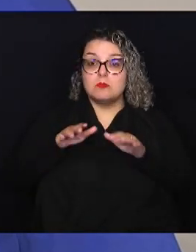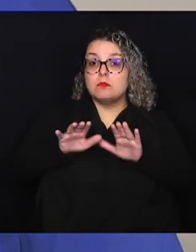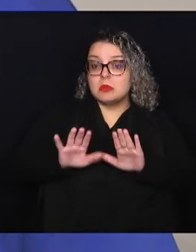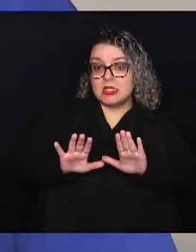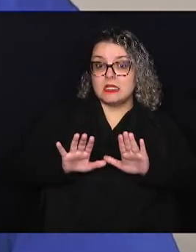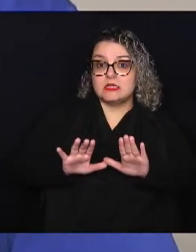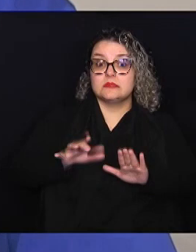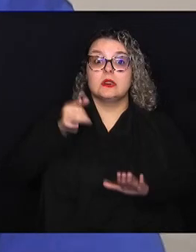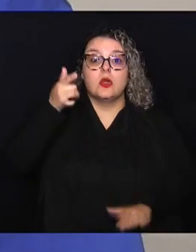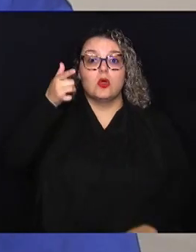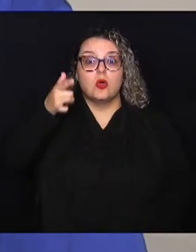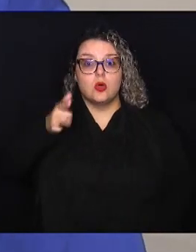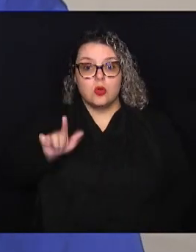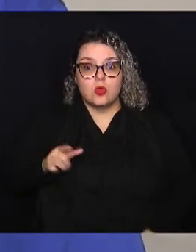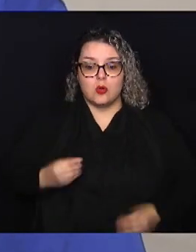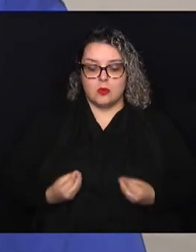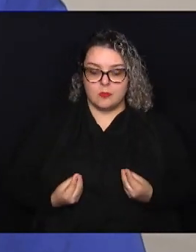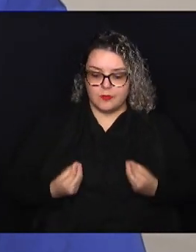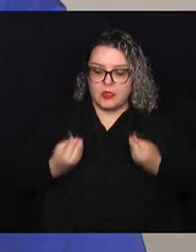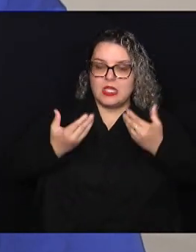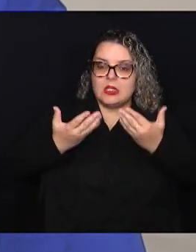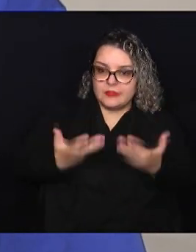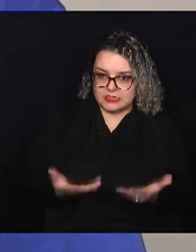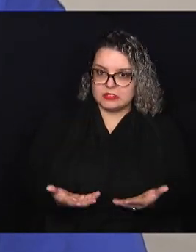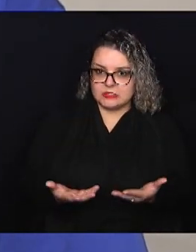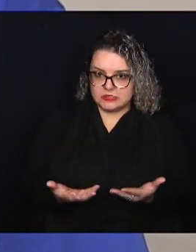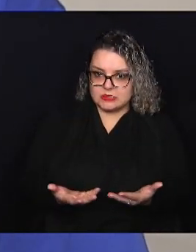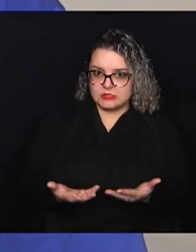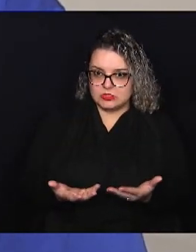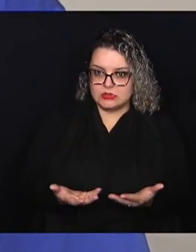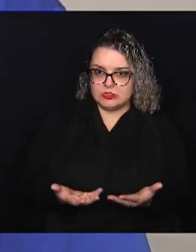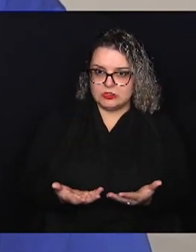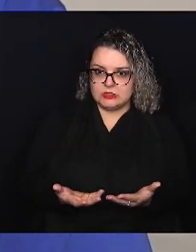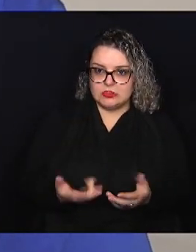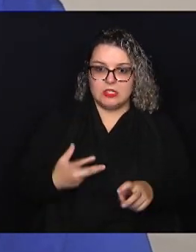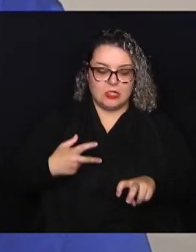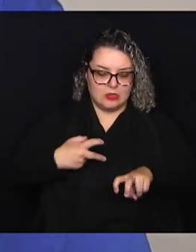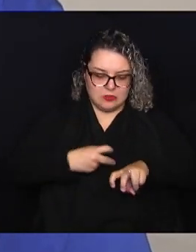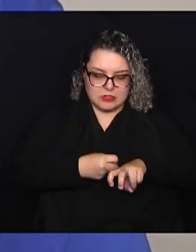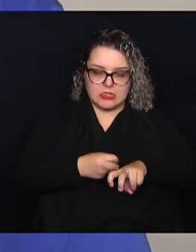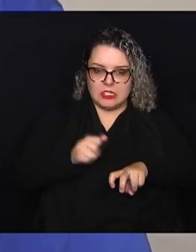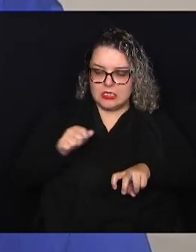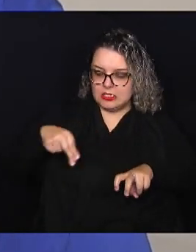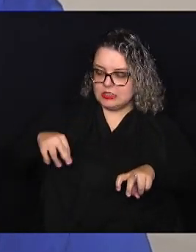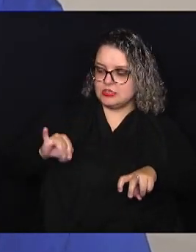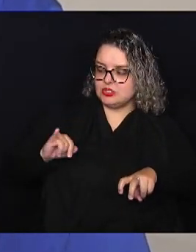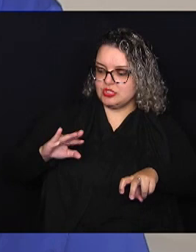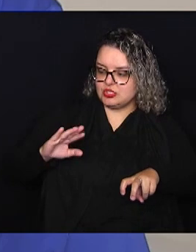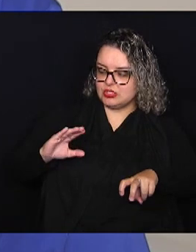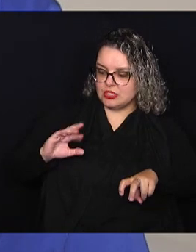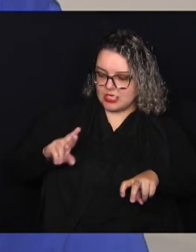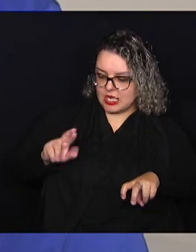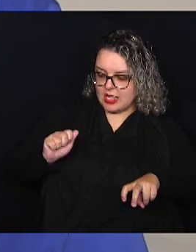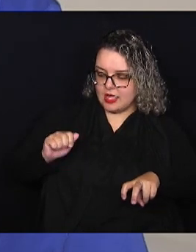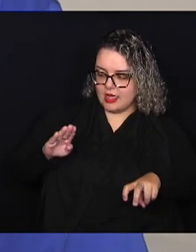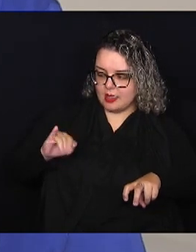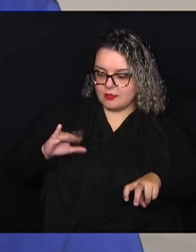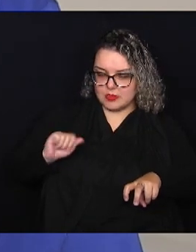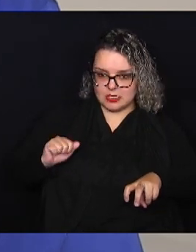continua-se oferecendo a vacina contra a raiva animal